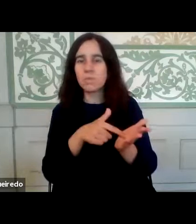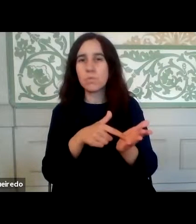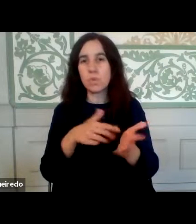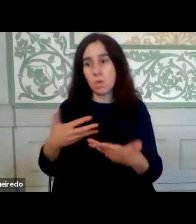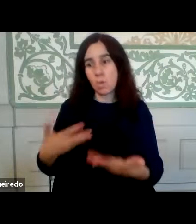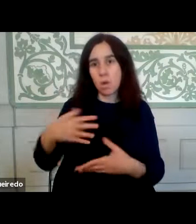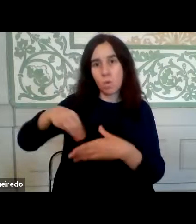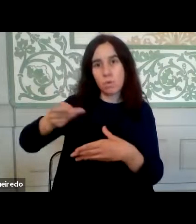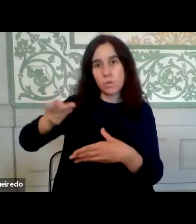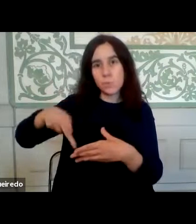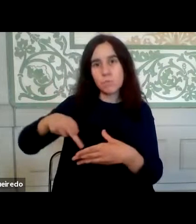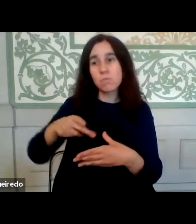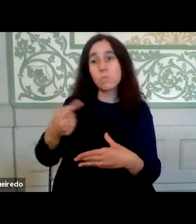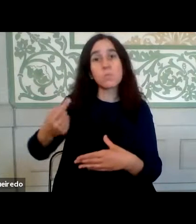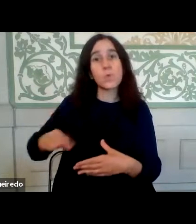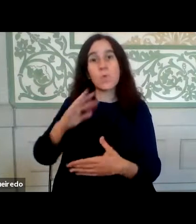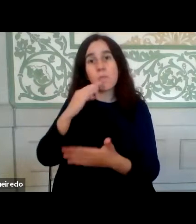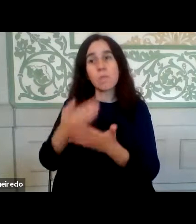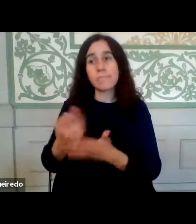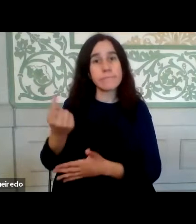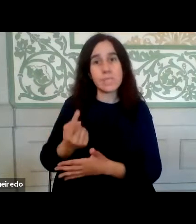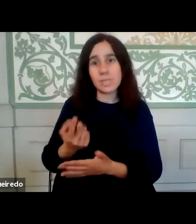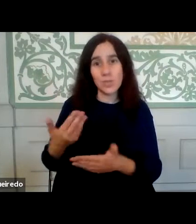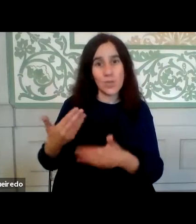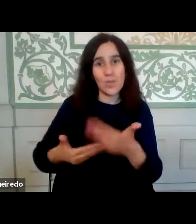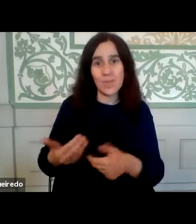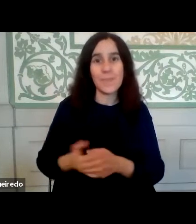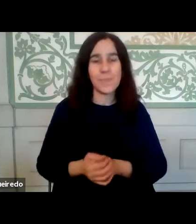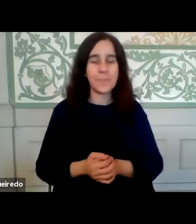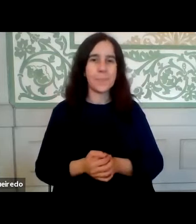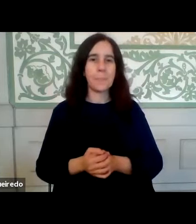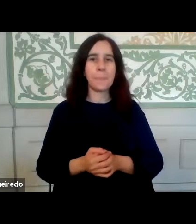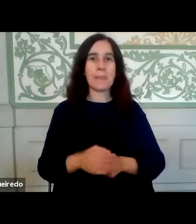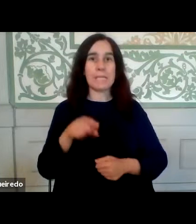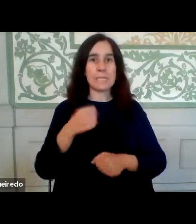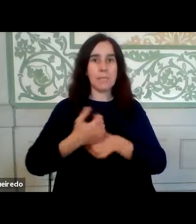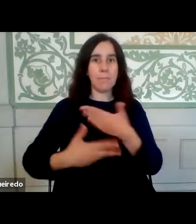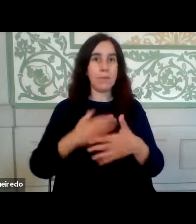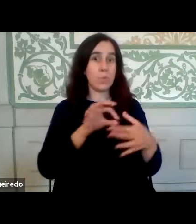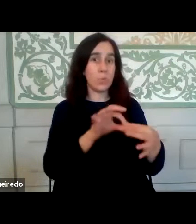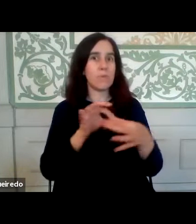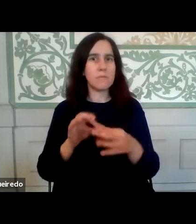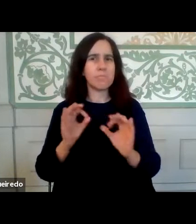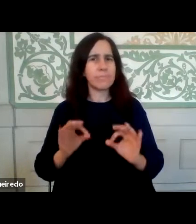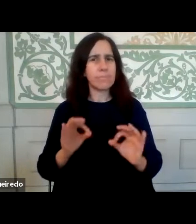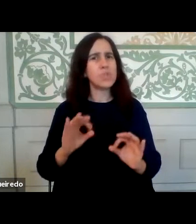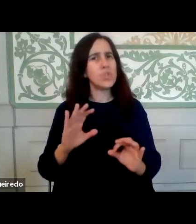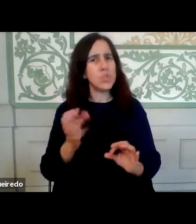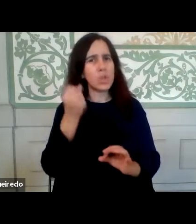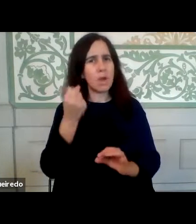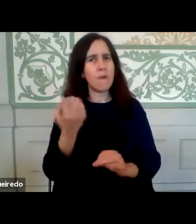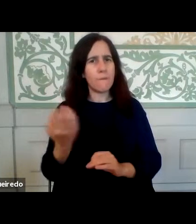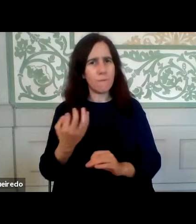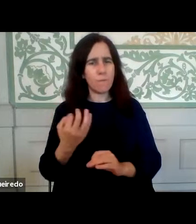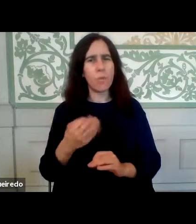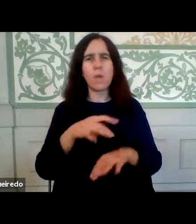contexto apenas fê-lo impor. Com este trabalho colaborativo em concreto já foi possível emitir um conjunto